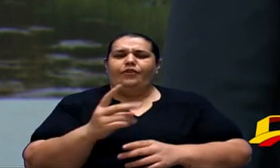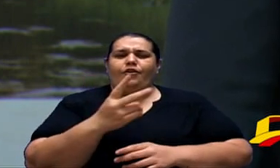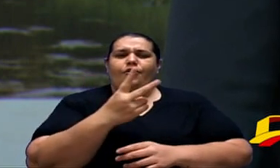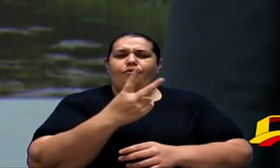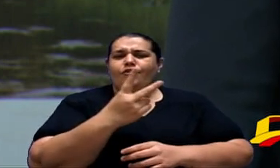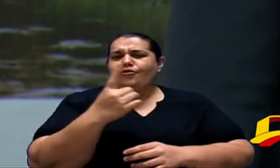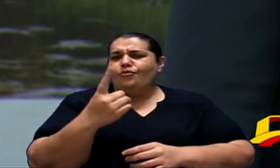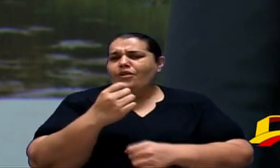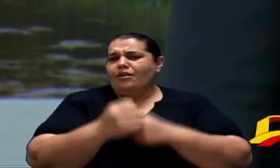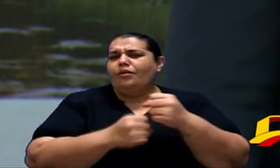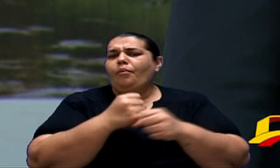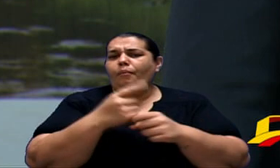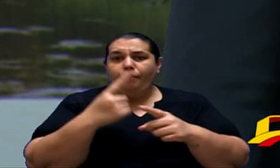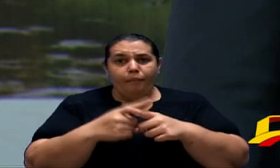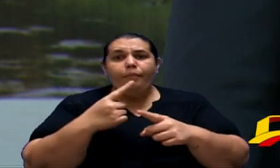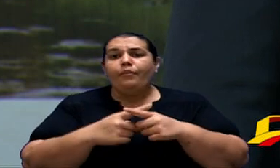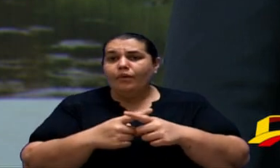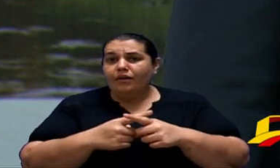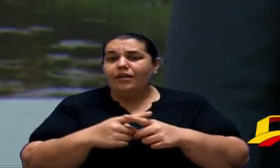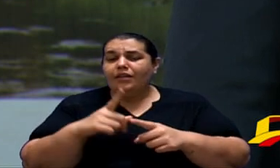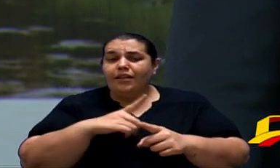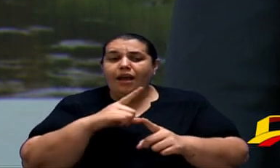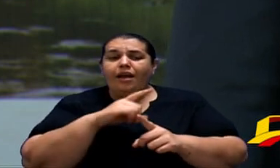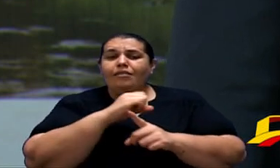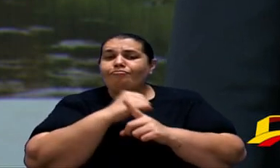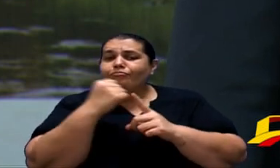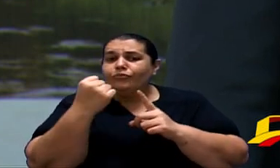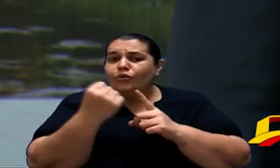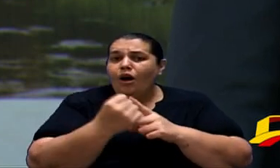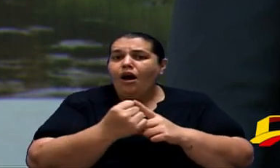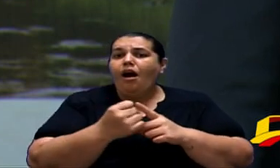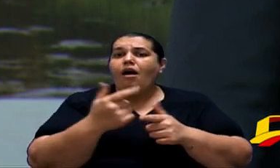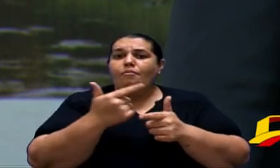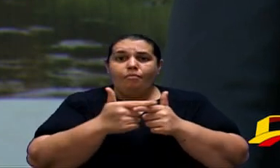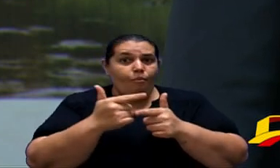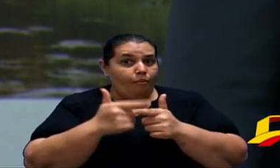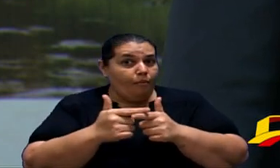porque existe uma questão que existe questões sociais existe questões